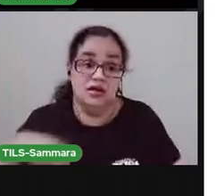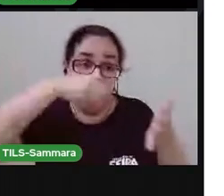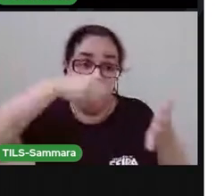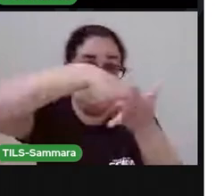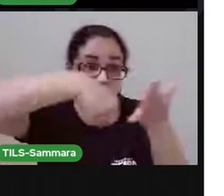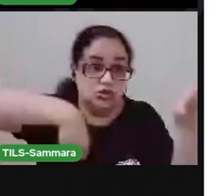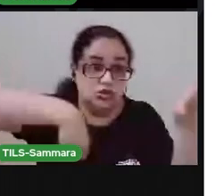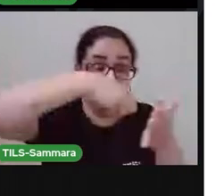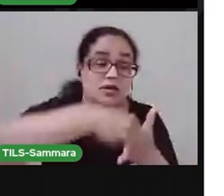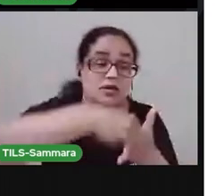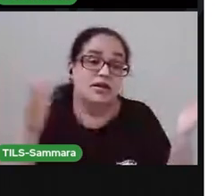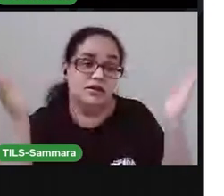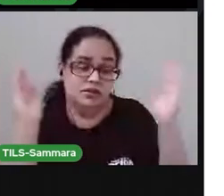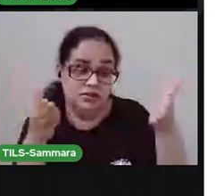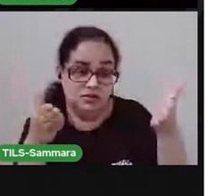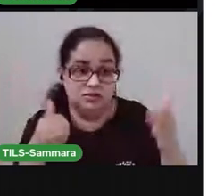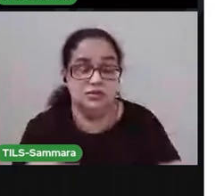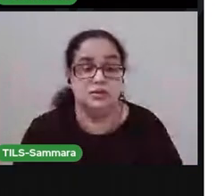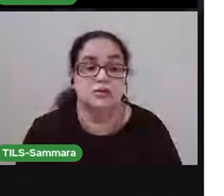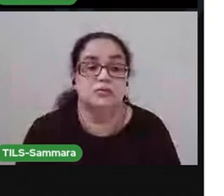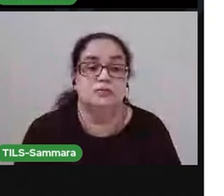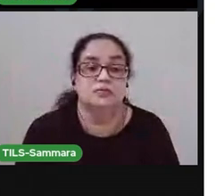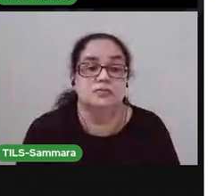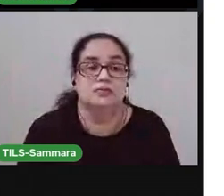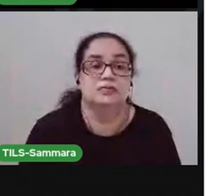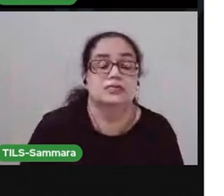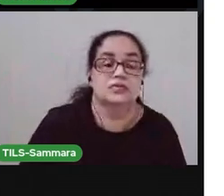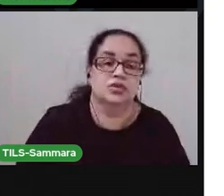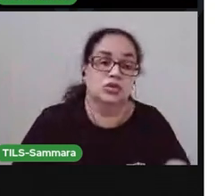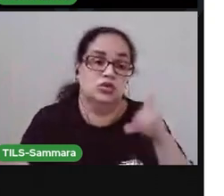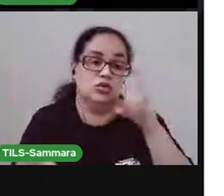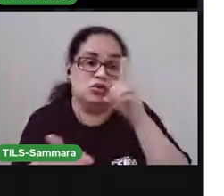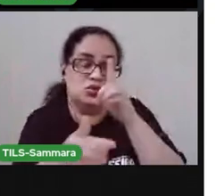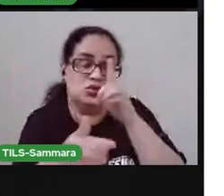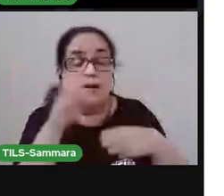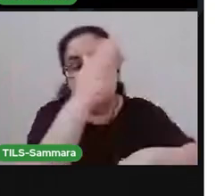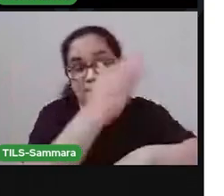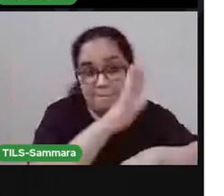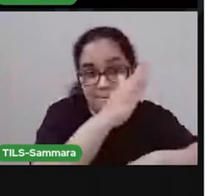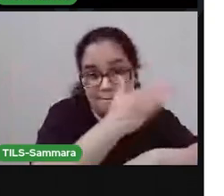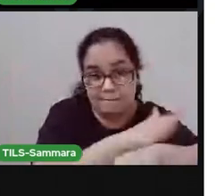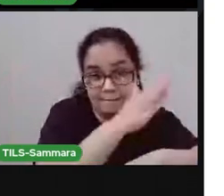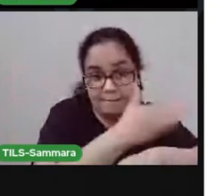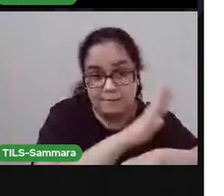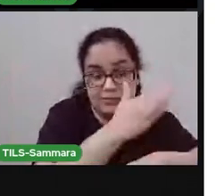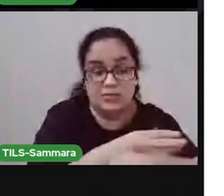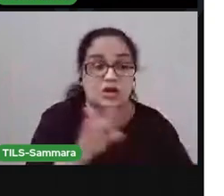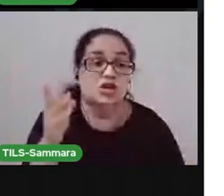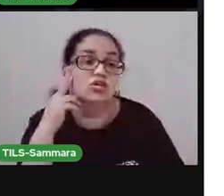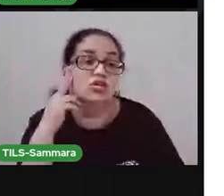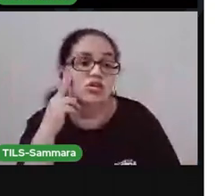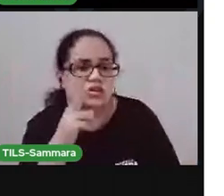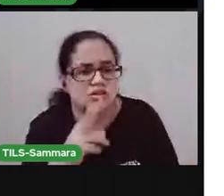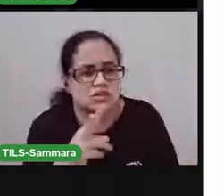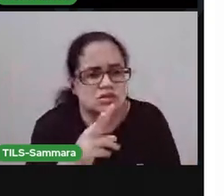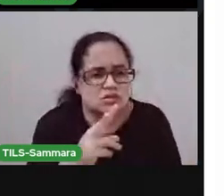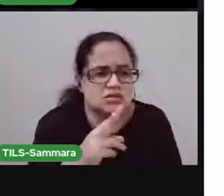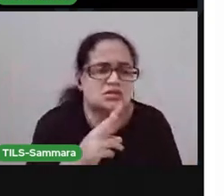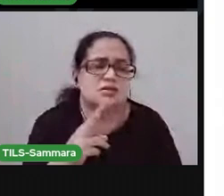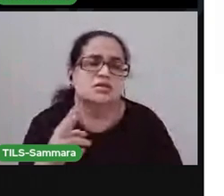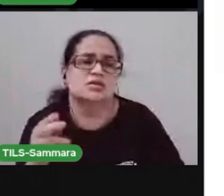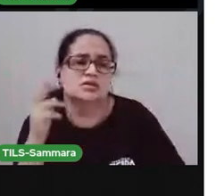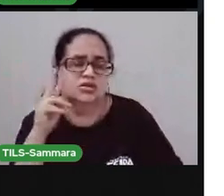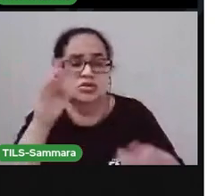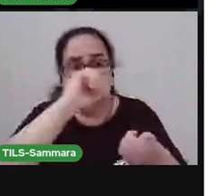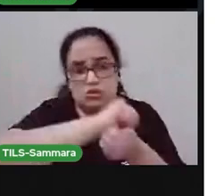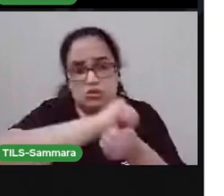Agora, a sua vez. Chegou a vez de praticar. Você já viu algumas das expressões